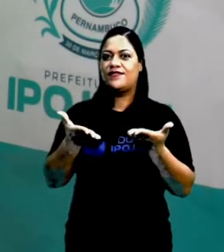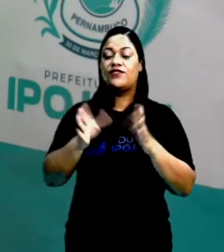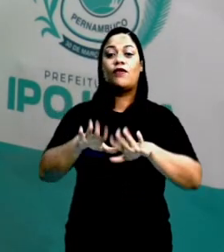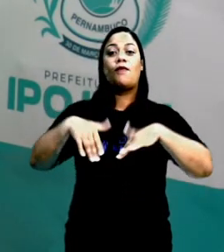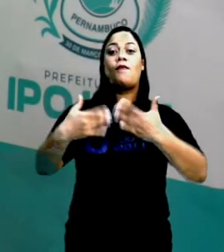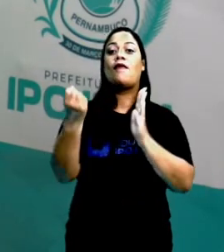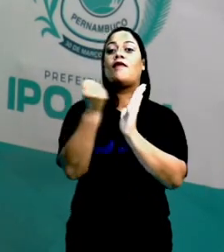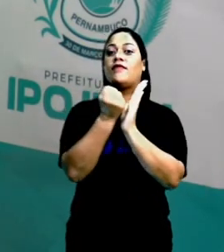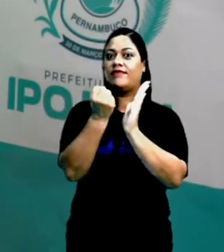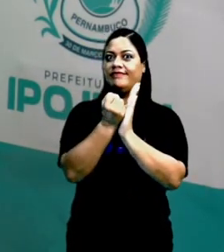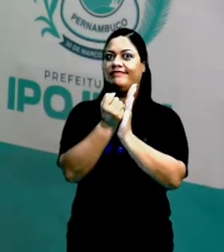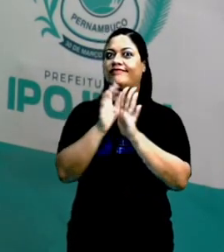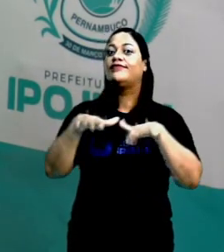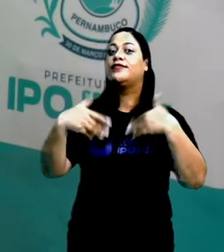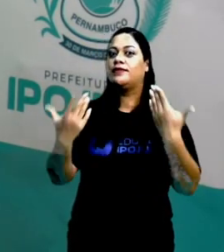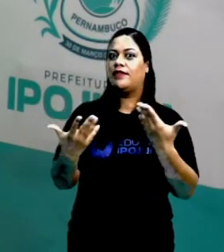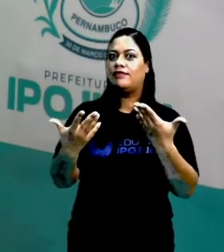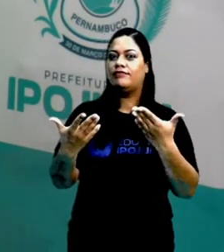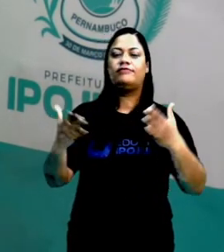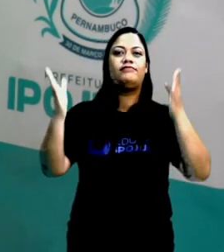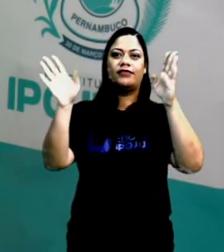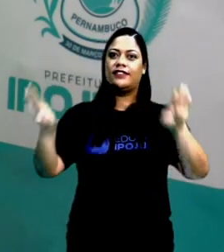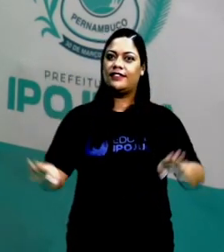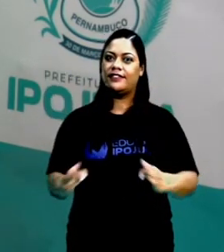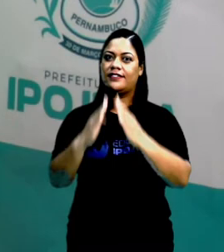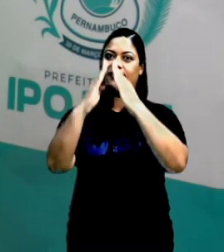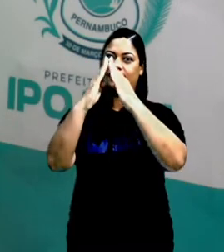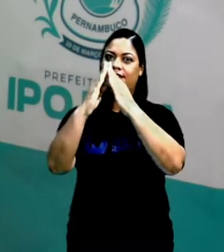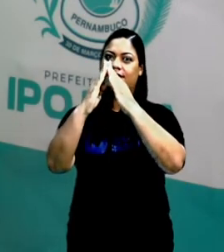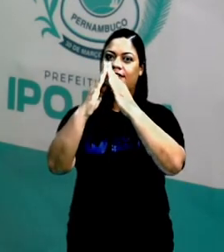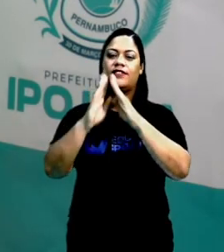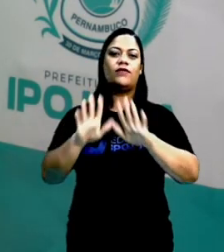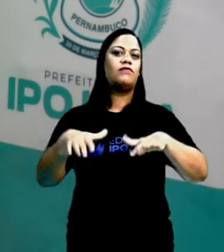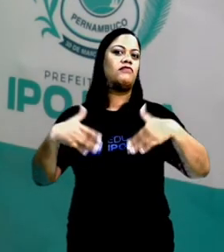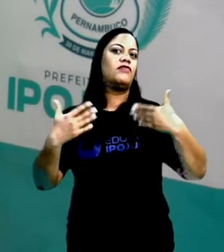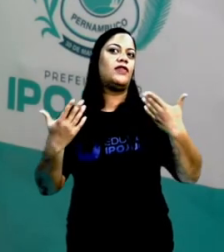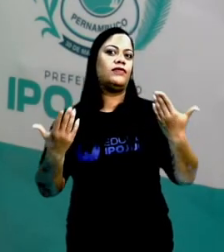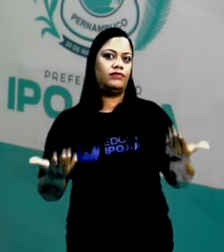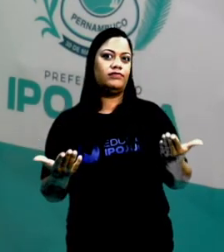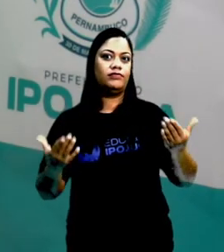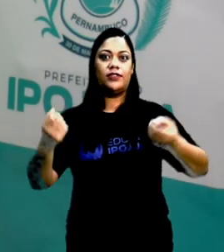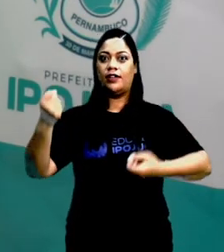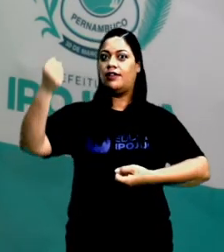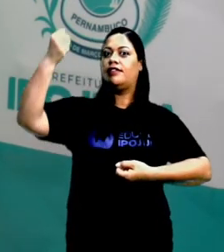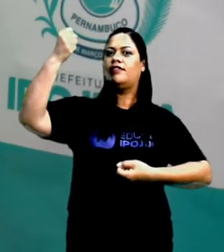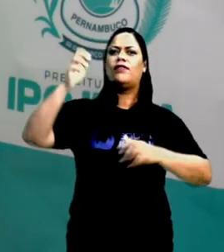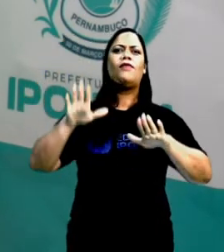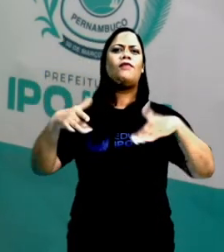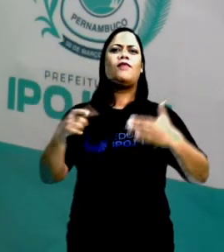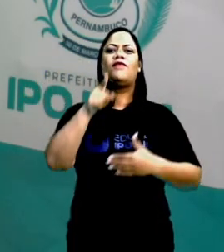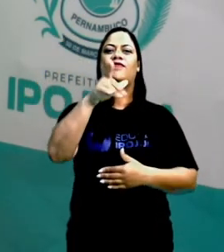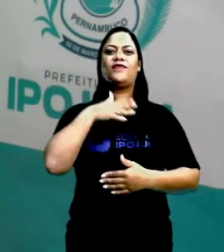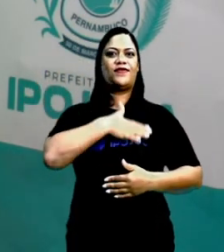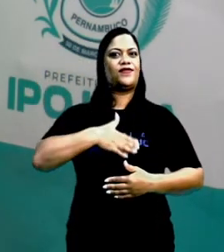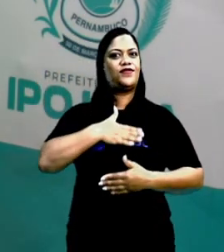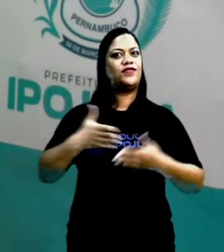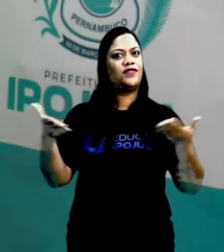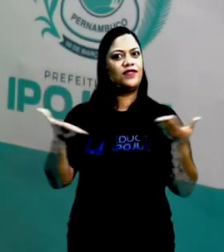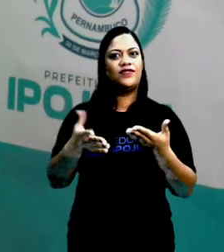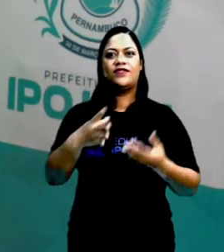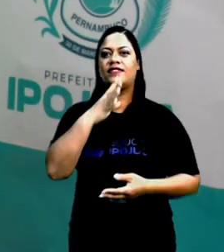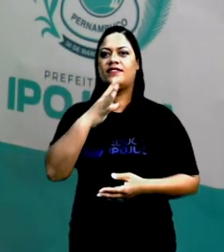patrimônio? Foi a Torre Enfael? Foi a Estátua da Liberdade? O que foi que você mais gostou?